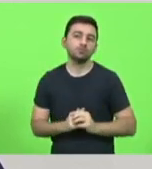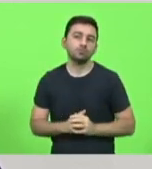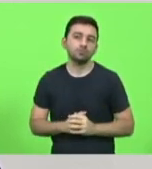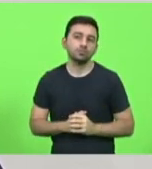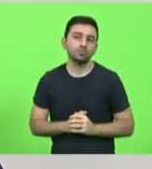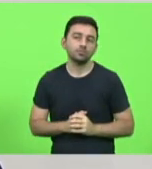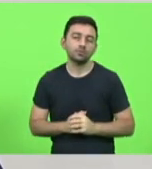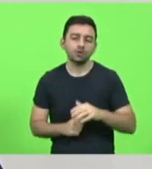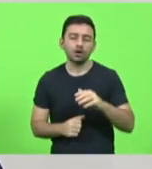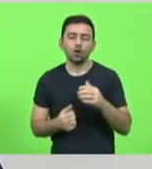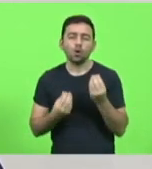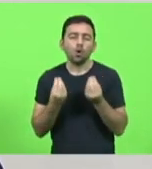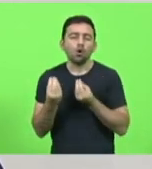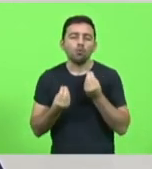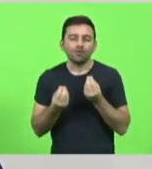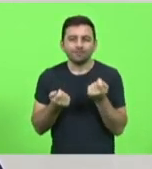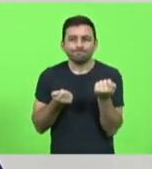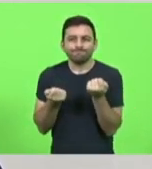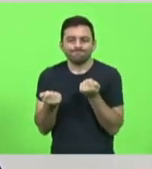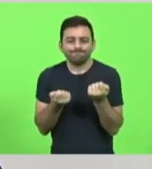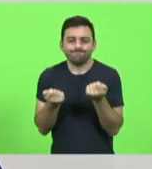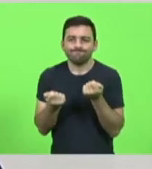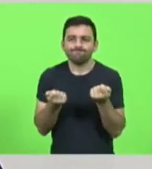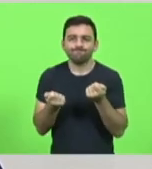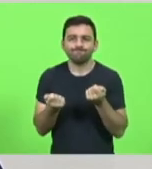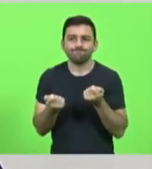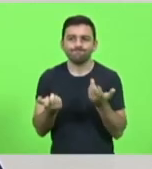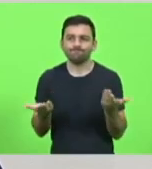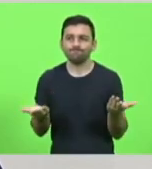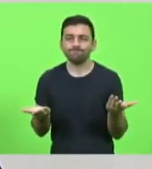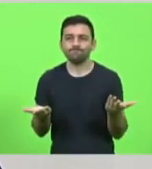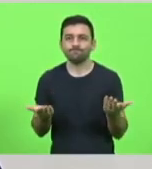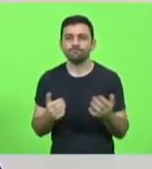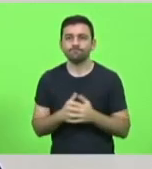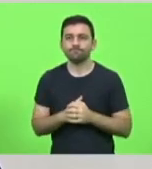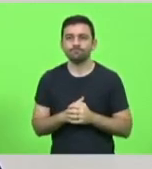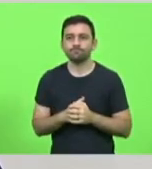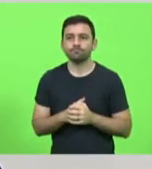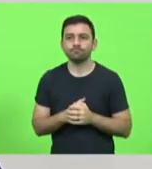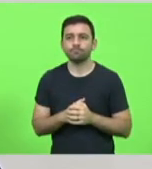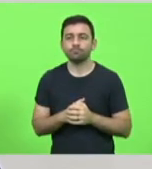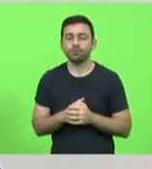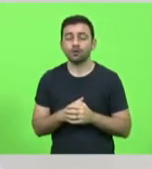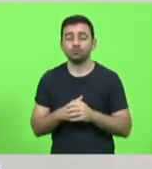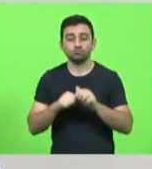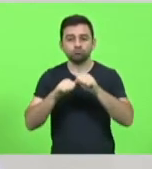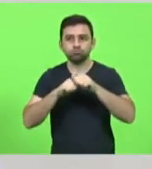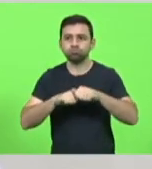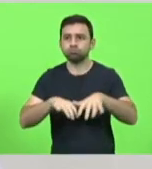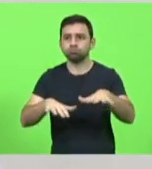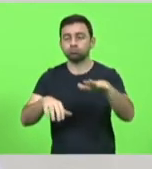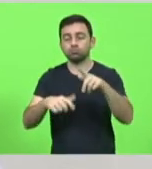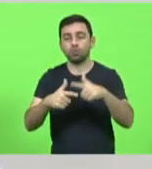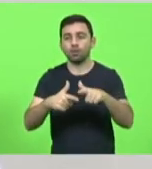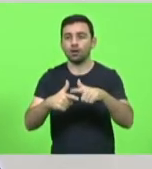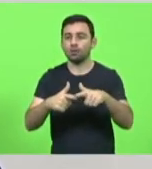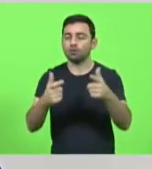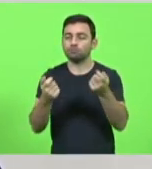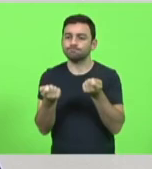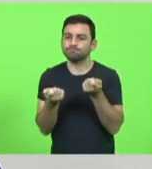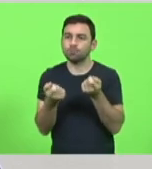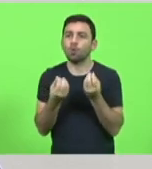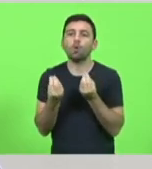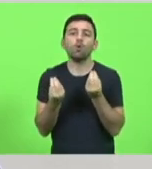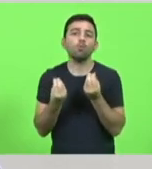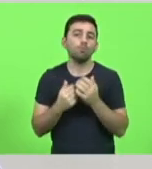amenizar essa, lamentavelmente, essa pandemia que tem